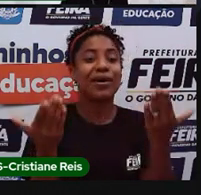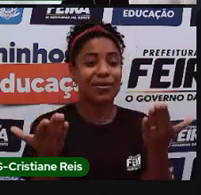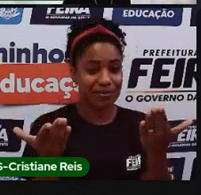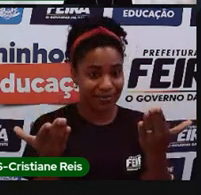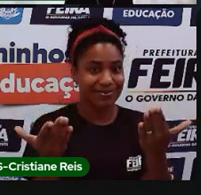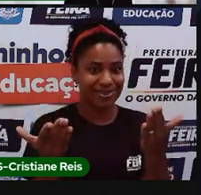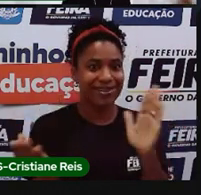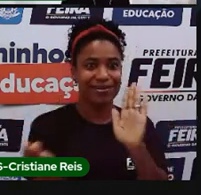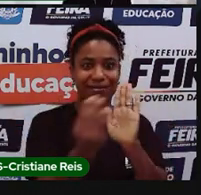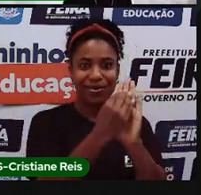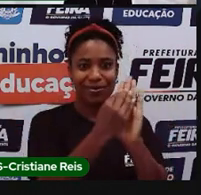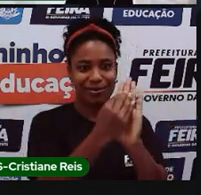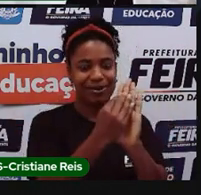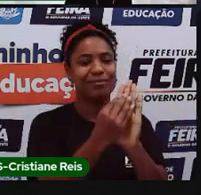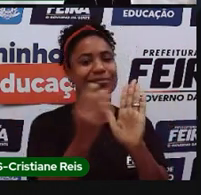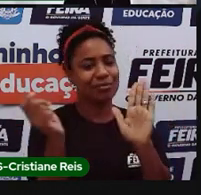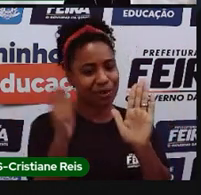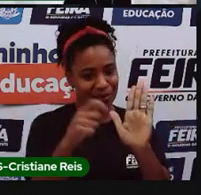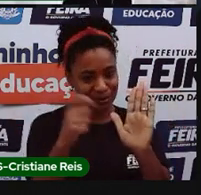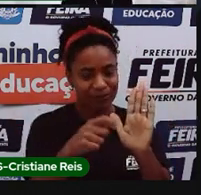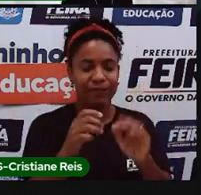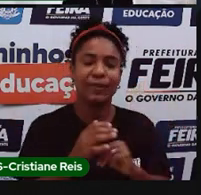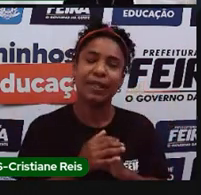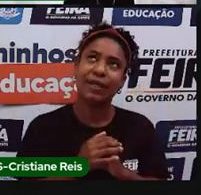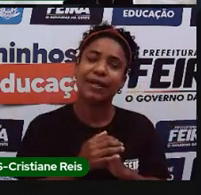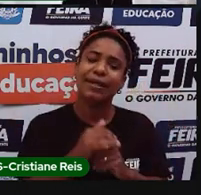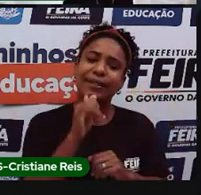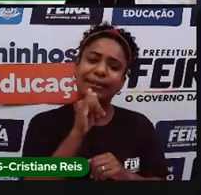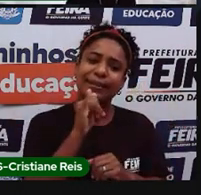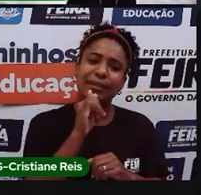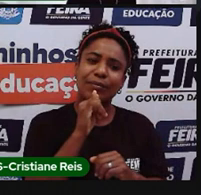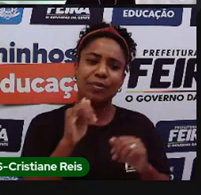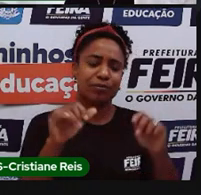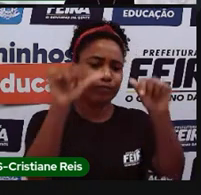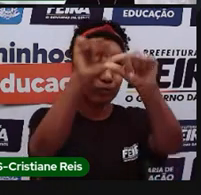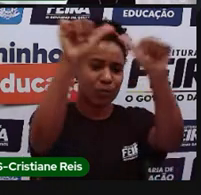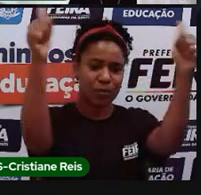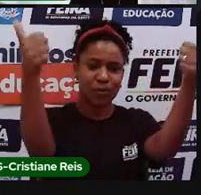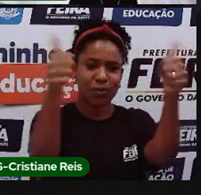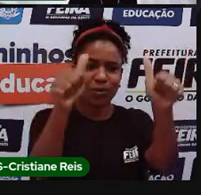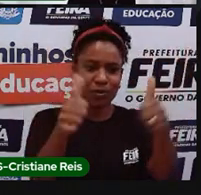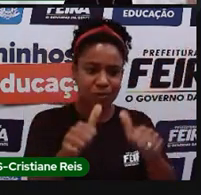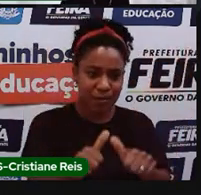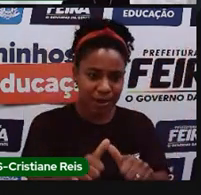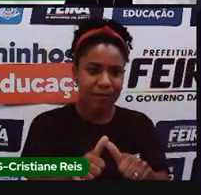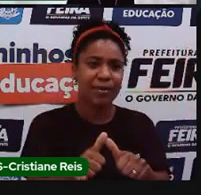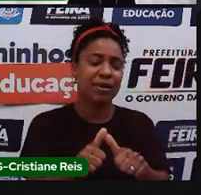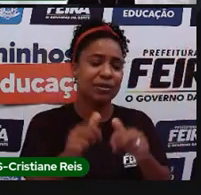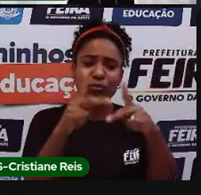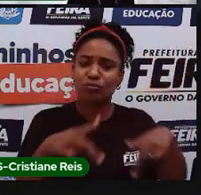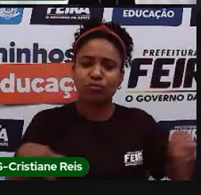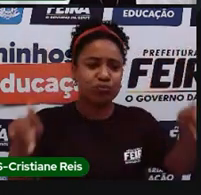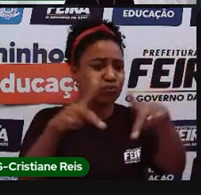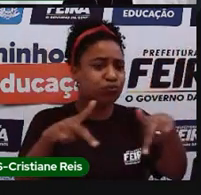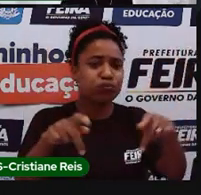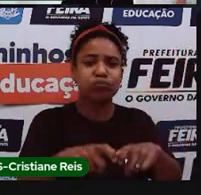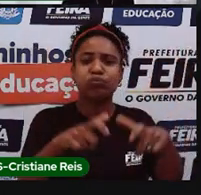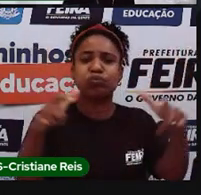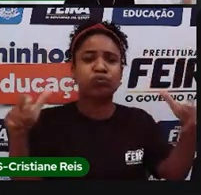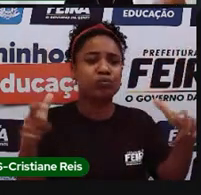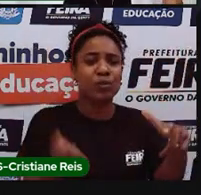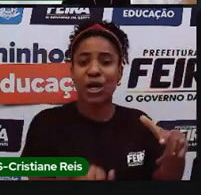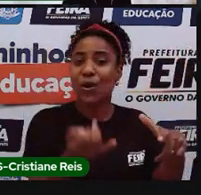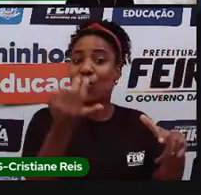se eu pego um mapa de distribuição populacional, é claro que em um ano vai ter mais habitantes ou menos habitantes, vai depender, né,